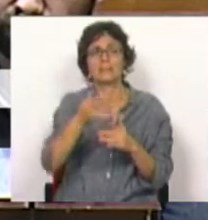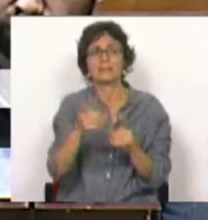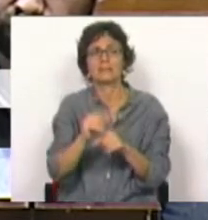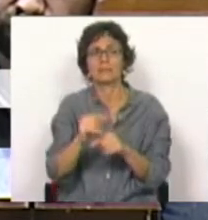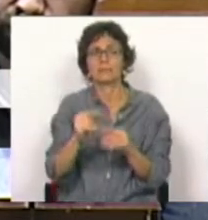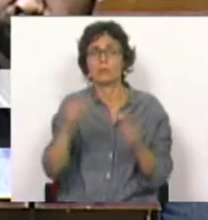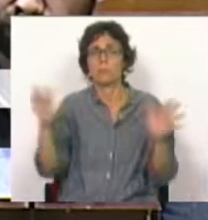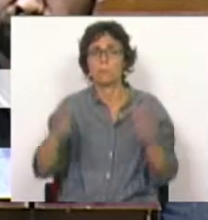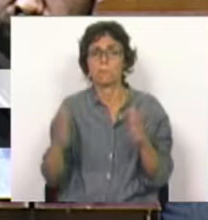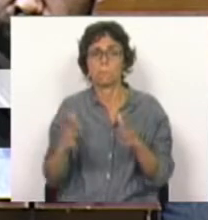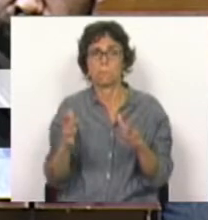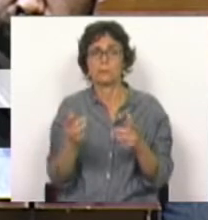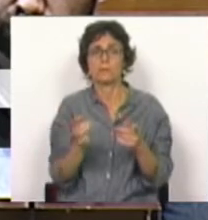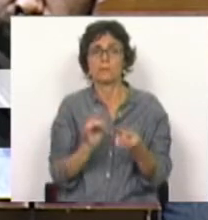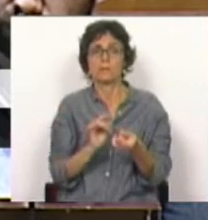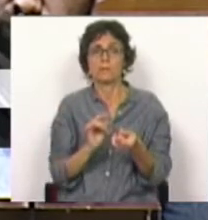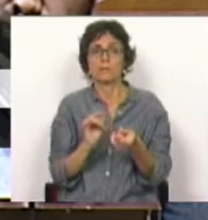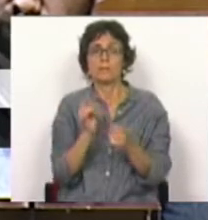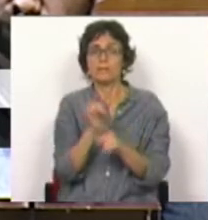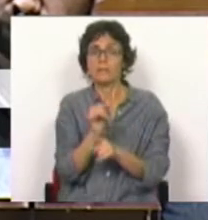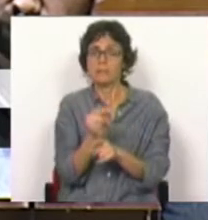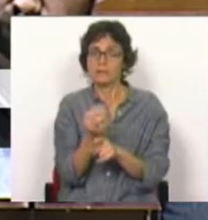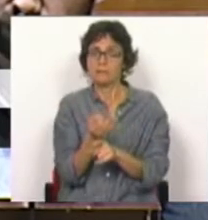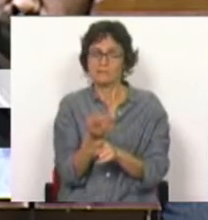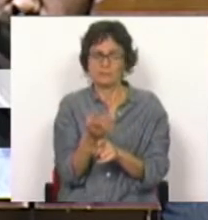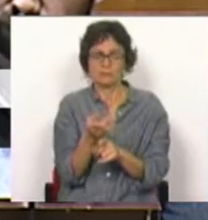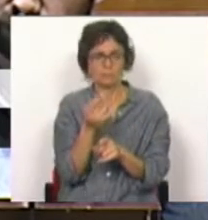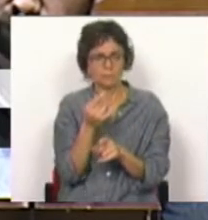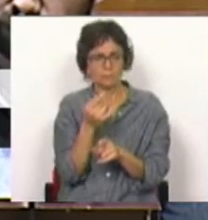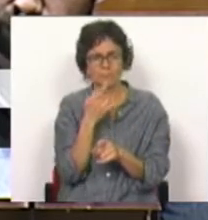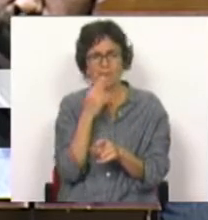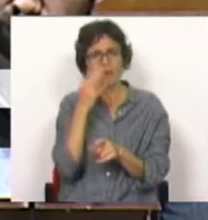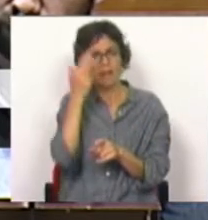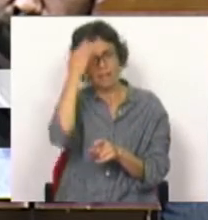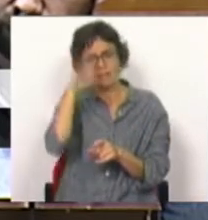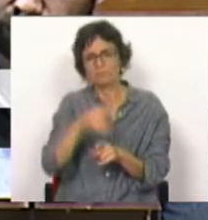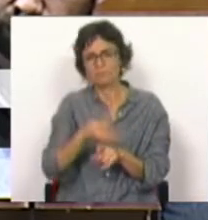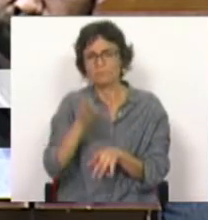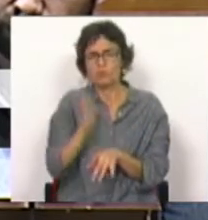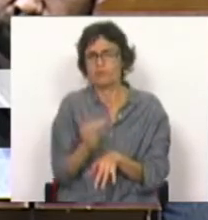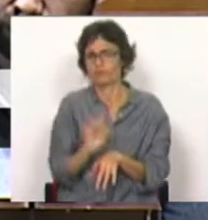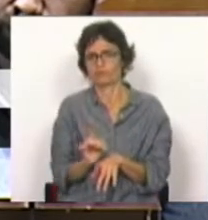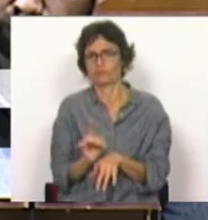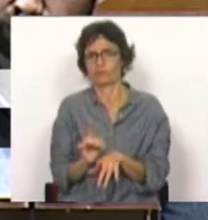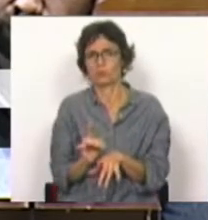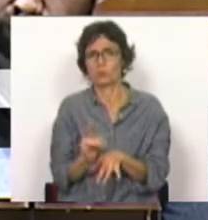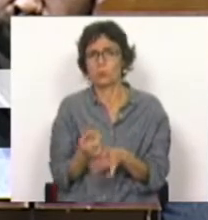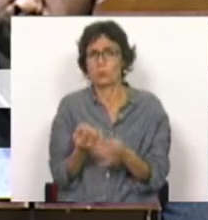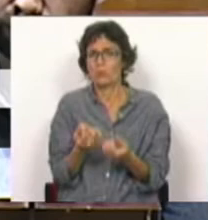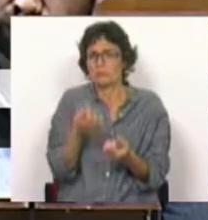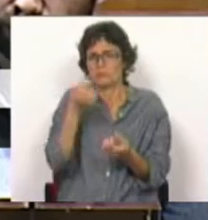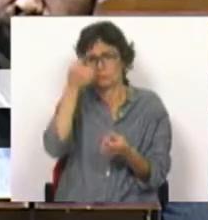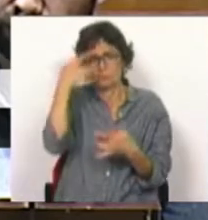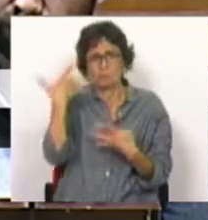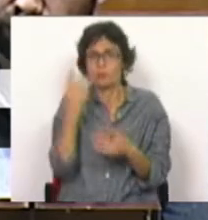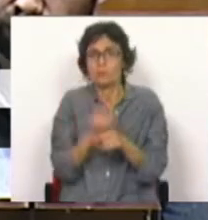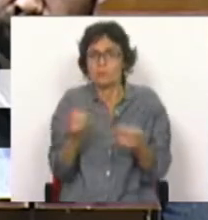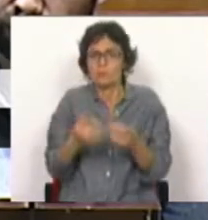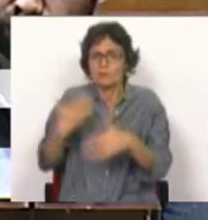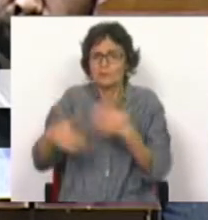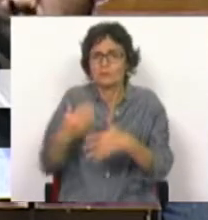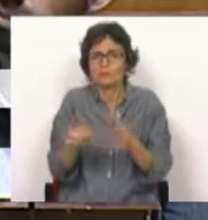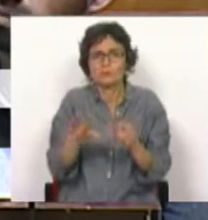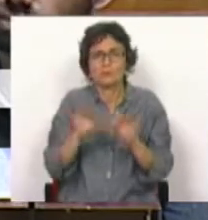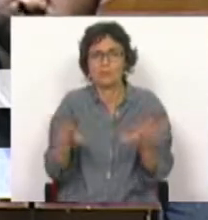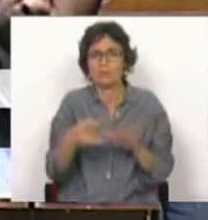requalificação, o que nos parece injusto e incompreensível, já que o movimento devia ser precisamente o inverso. As escolas mais